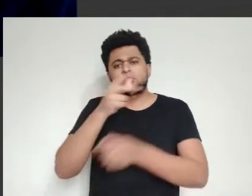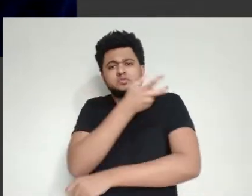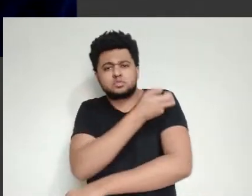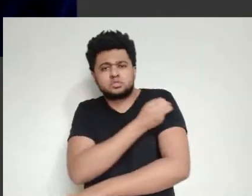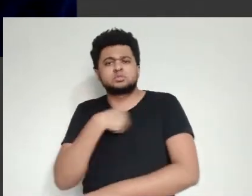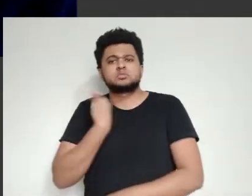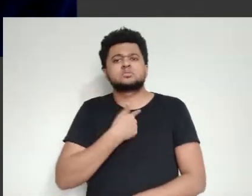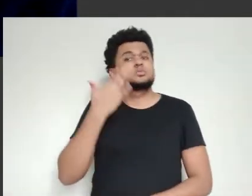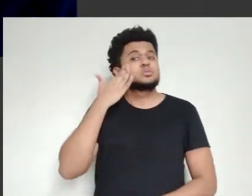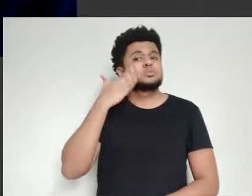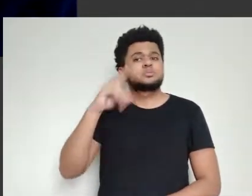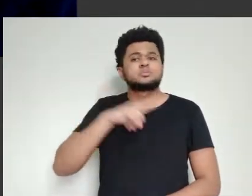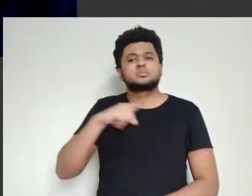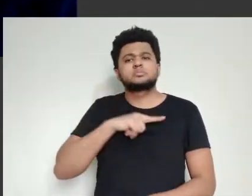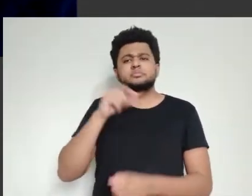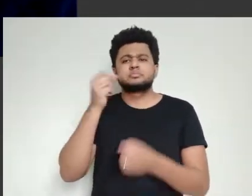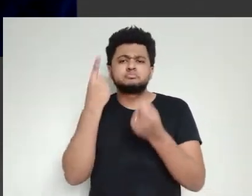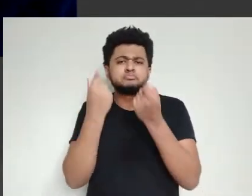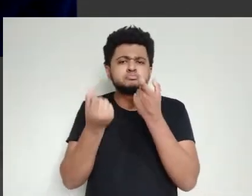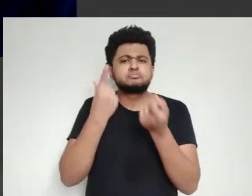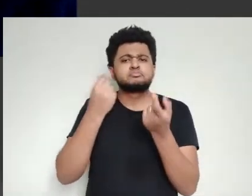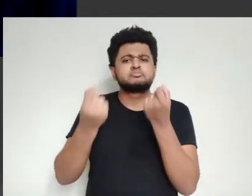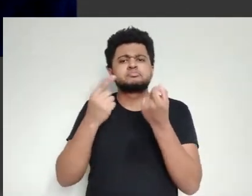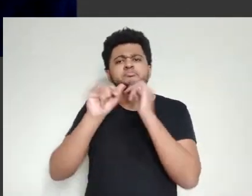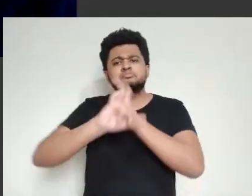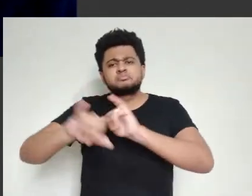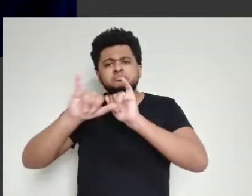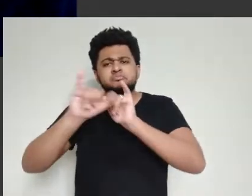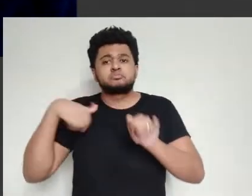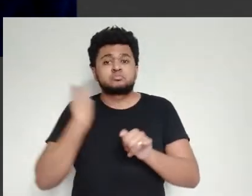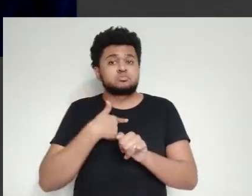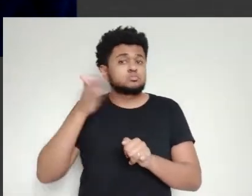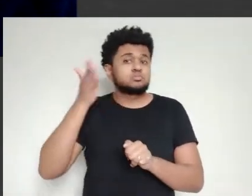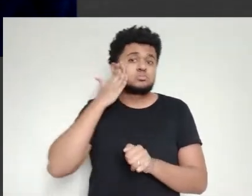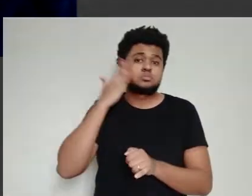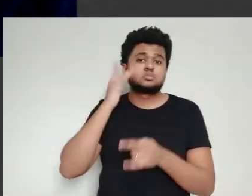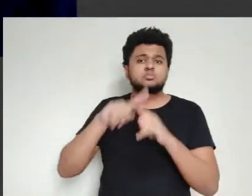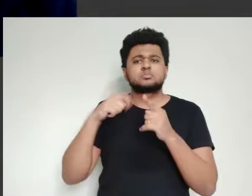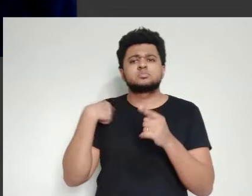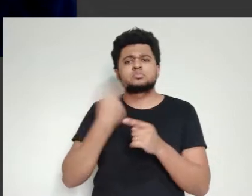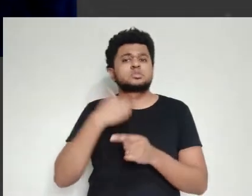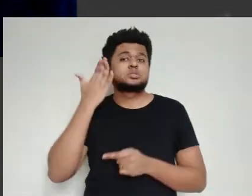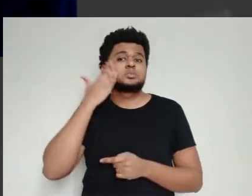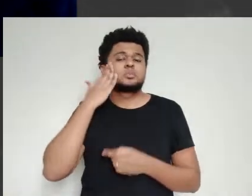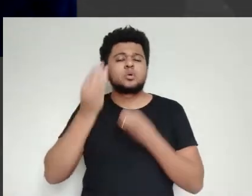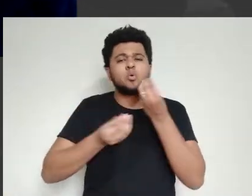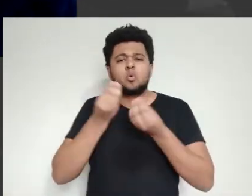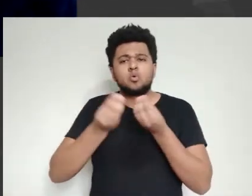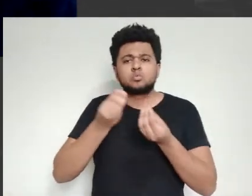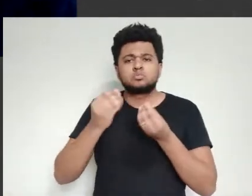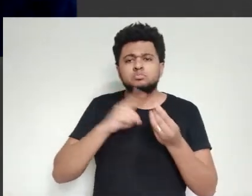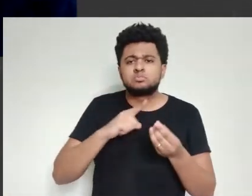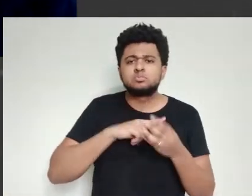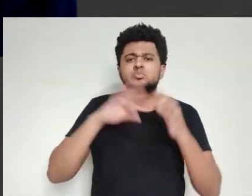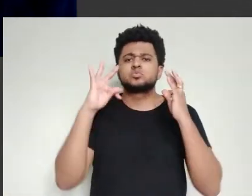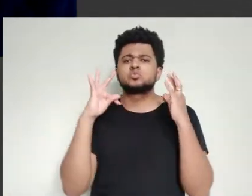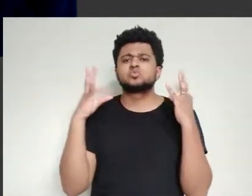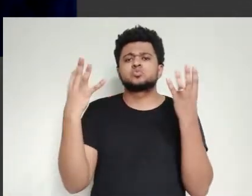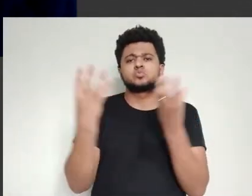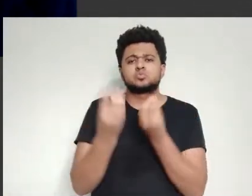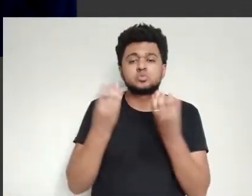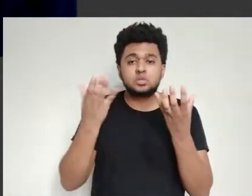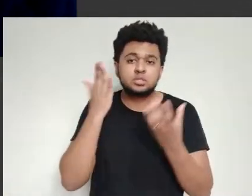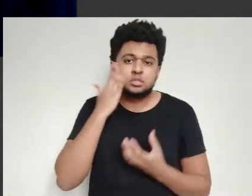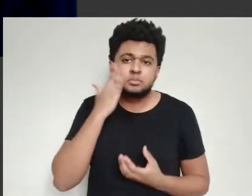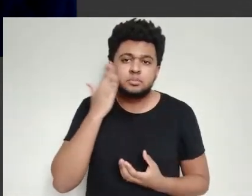só uma maneira de se produzir uma vacina. A gente sabe que tem algumas notícias que a gente acompanha, algumas já estão um pouquinho mais avançadas, mas